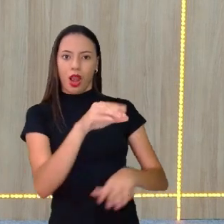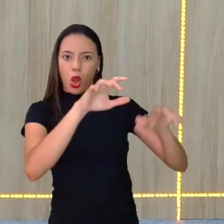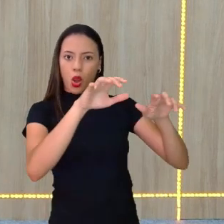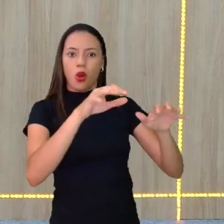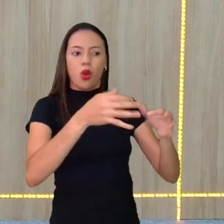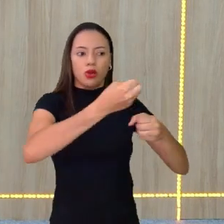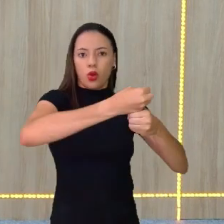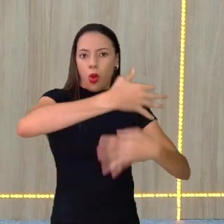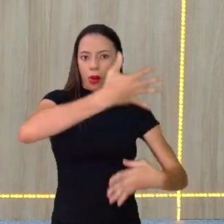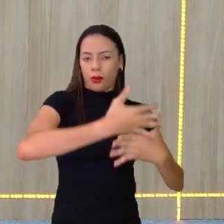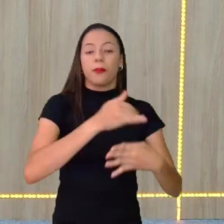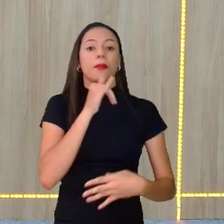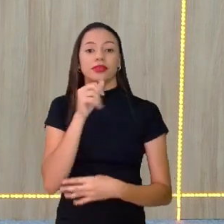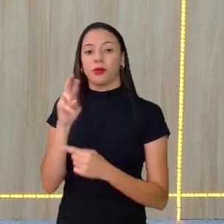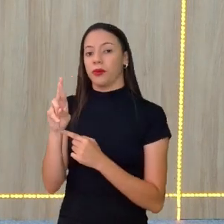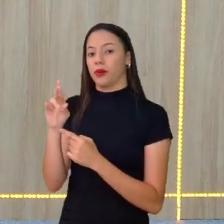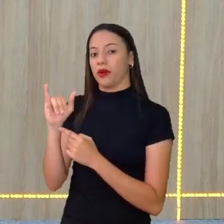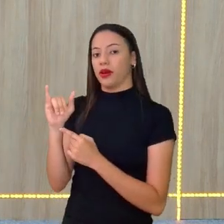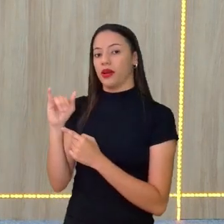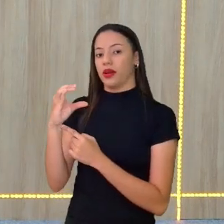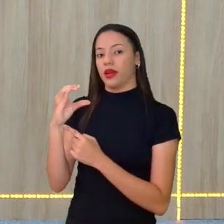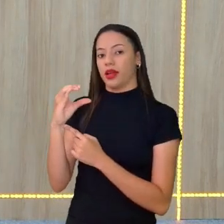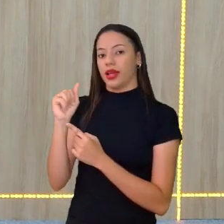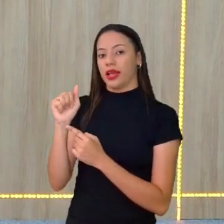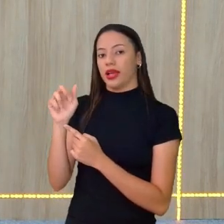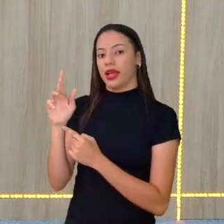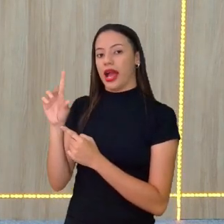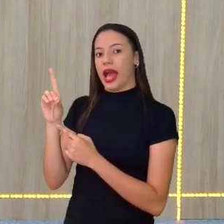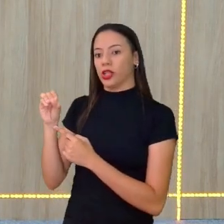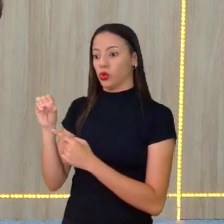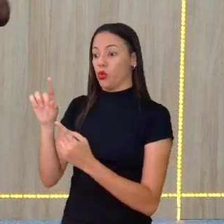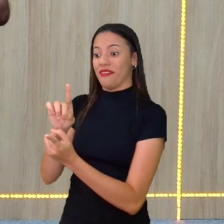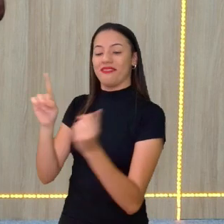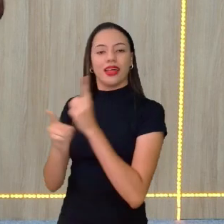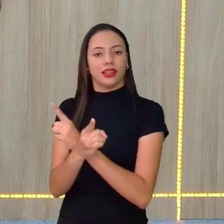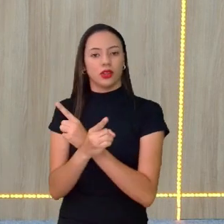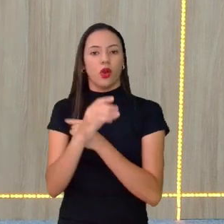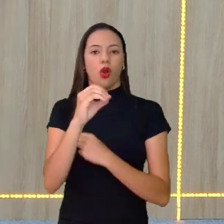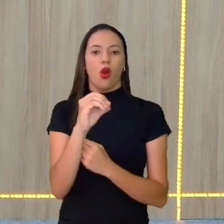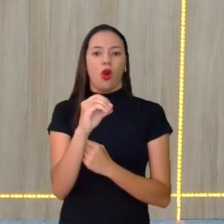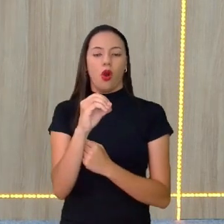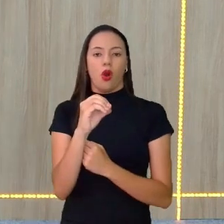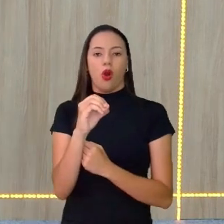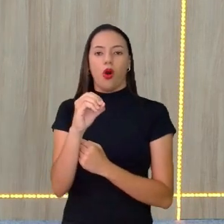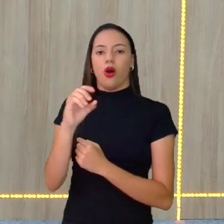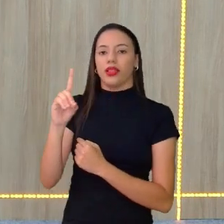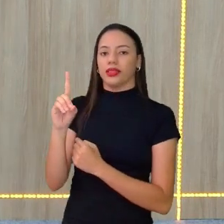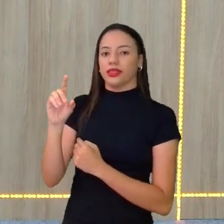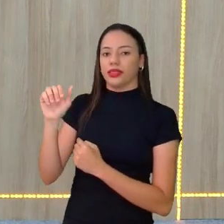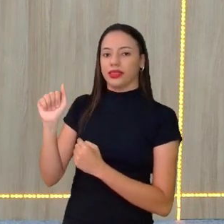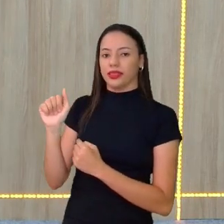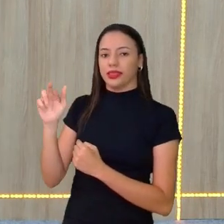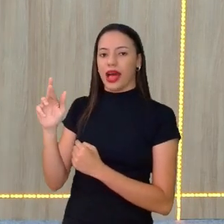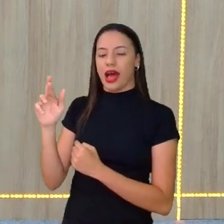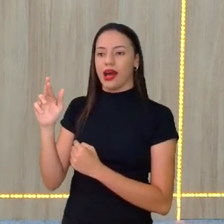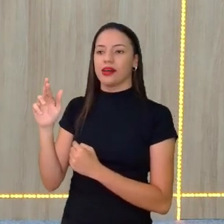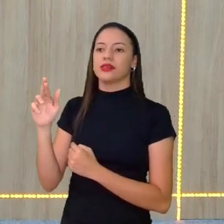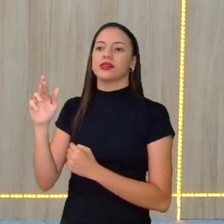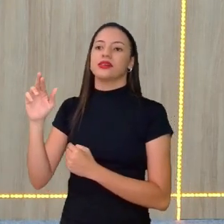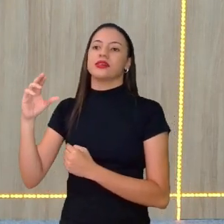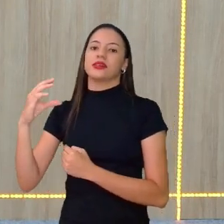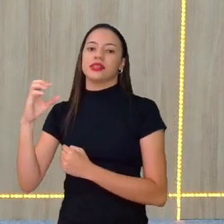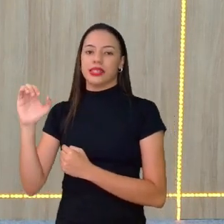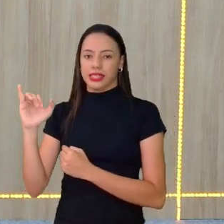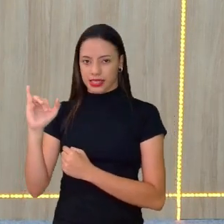e o anagrama. Por exemplo, Ricardo, invertido é Odra C. Olha, Odra C. Você pode botar